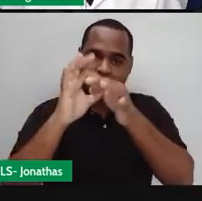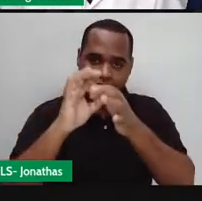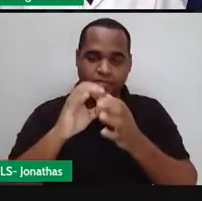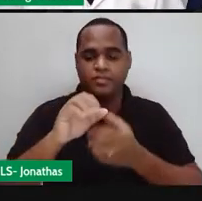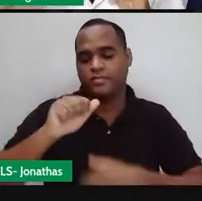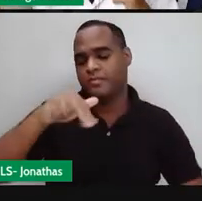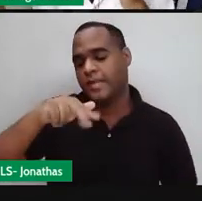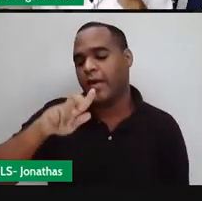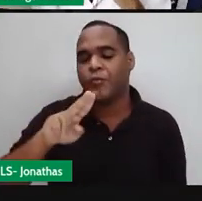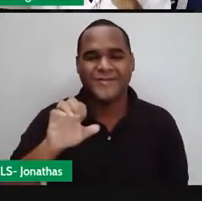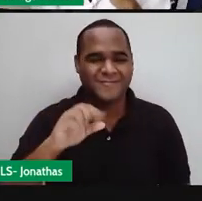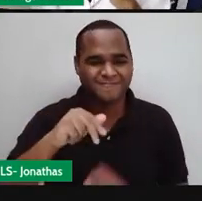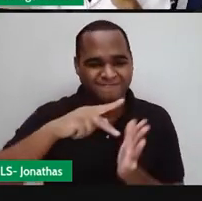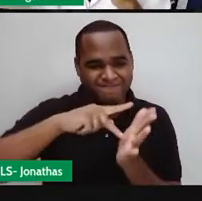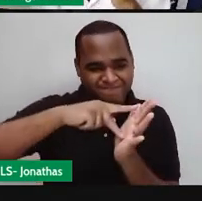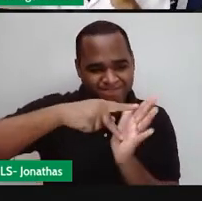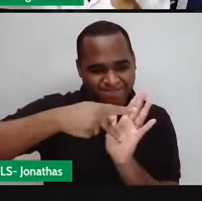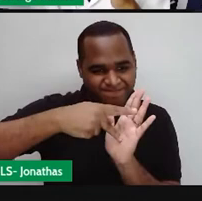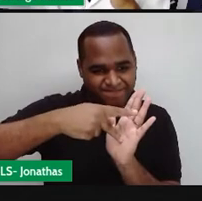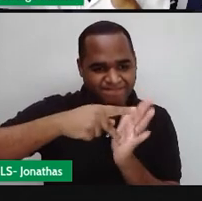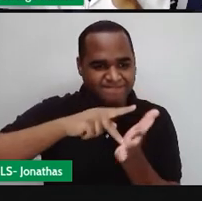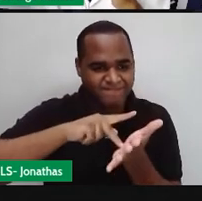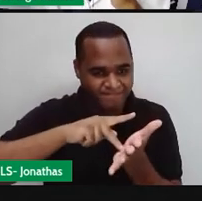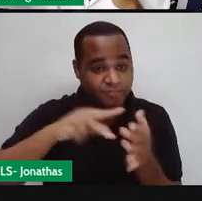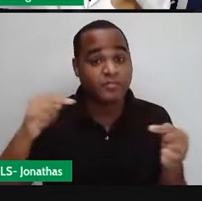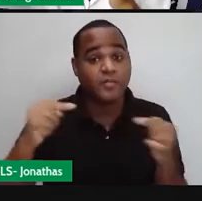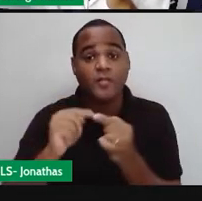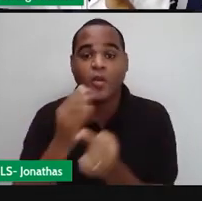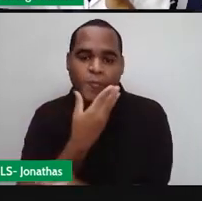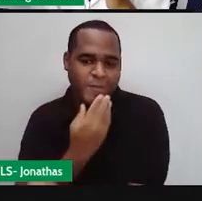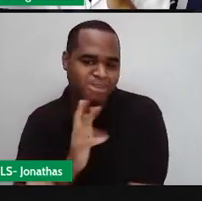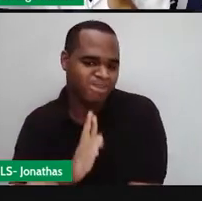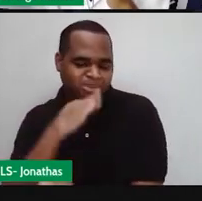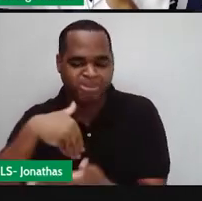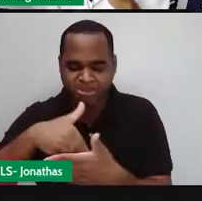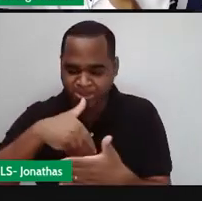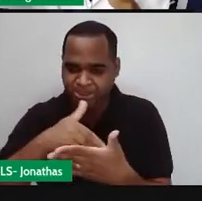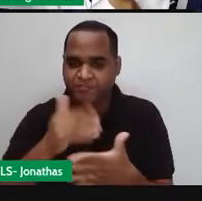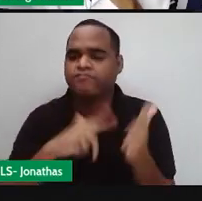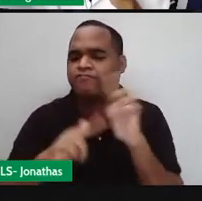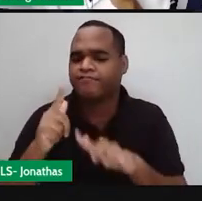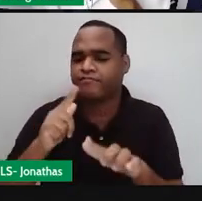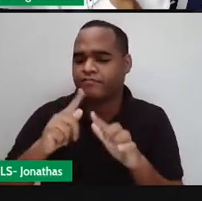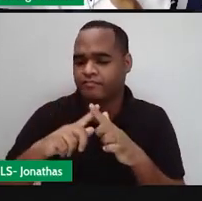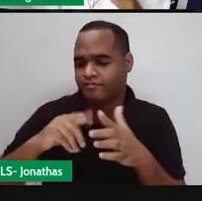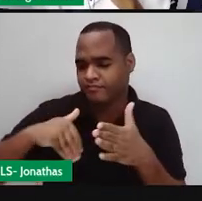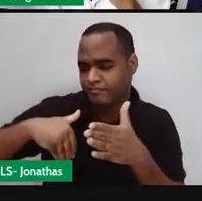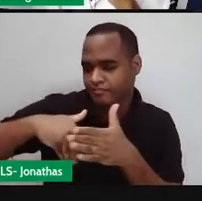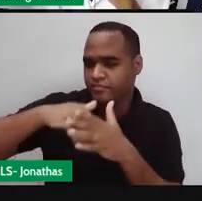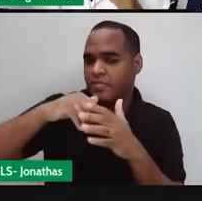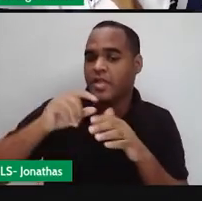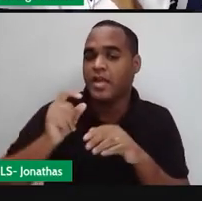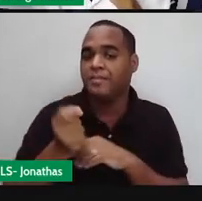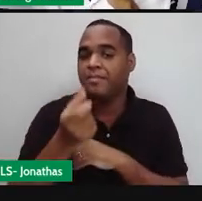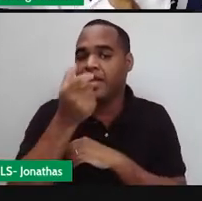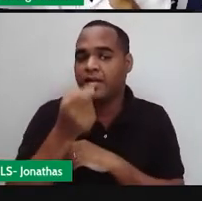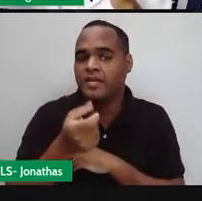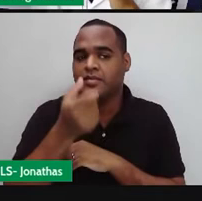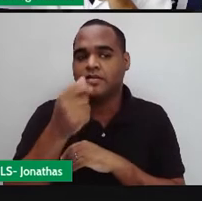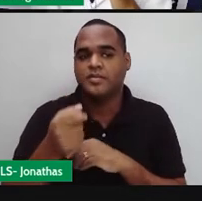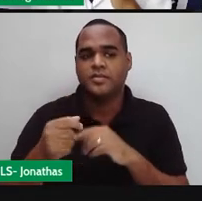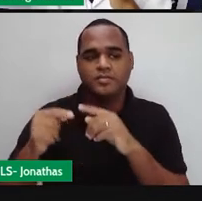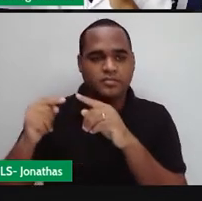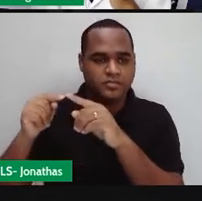E é por isso que, muitas vezes, quando um jogador de futebol faz um gol e a bola passa exatamente na